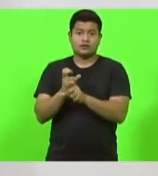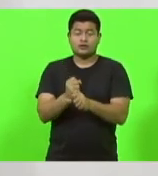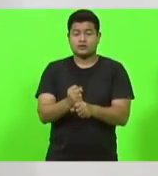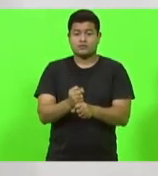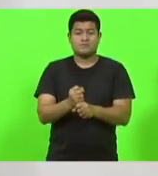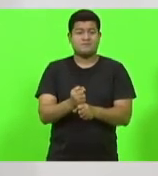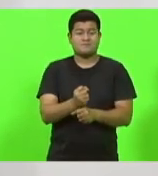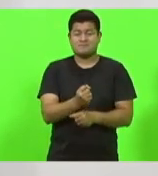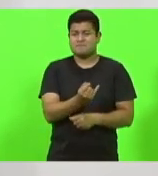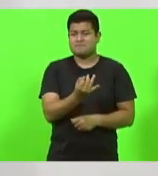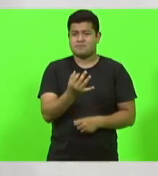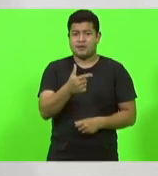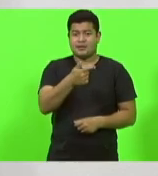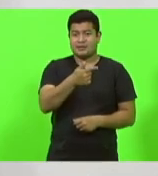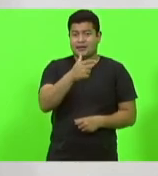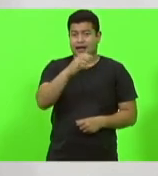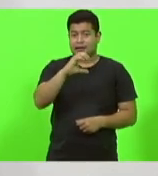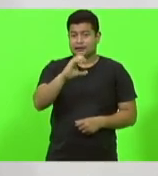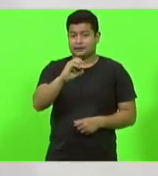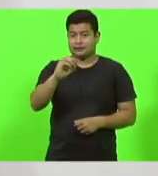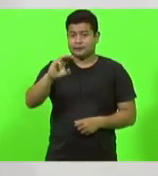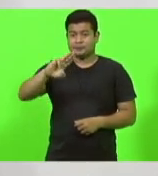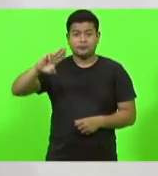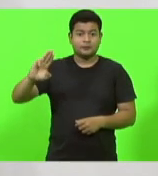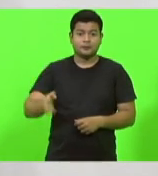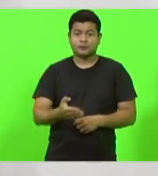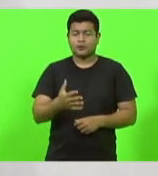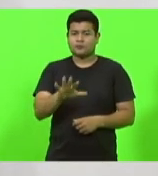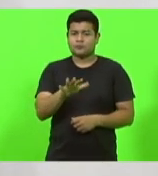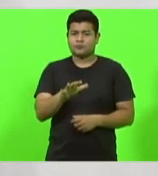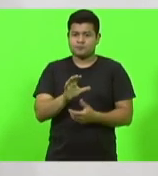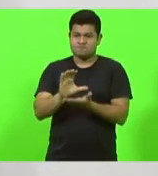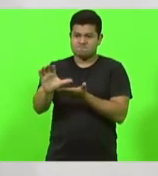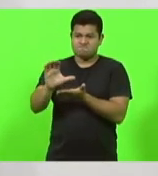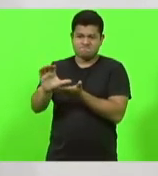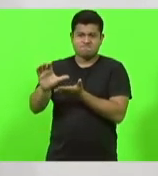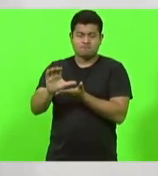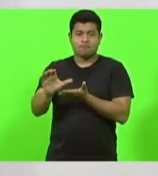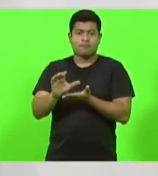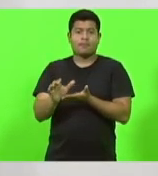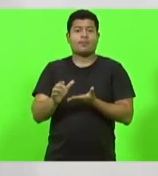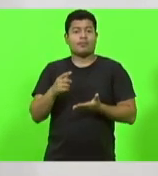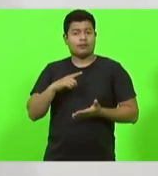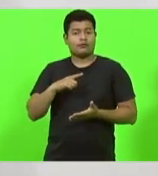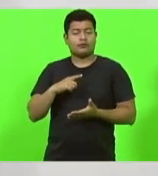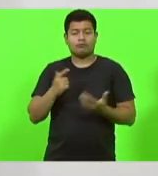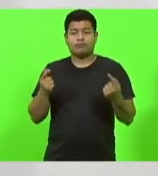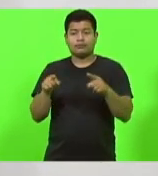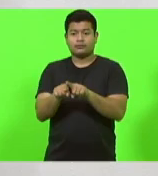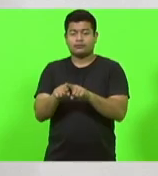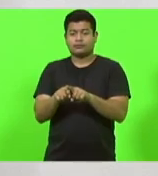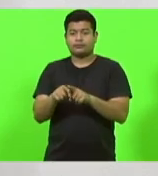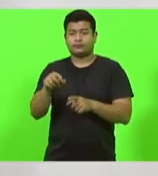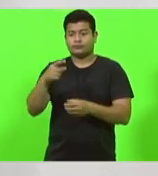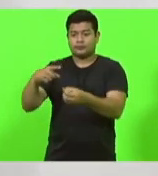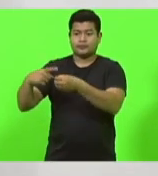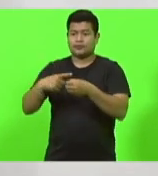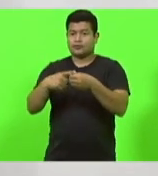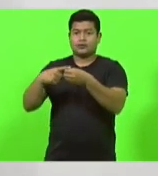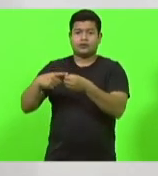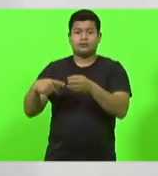milhões de reais em média será conveniado com os municípios do sul do estado,